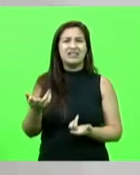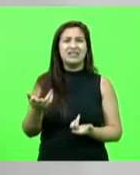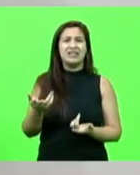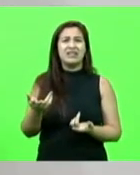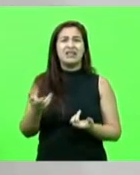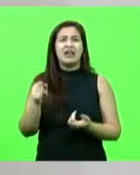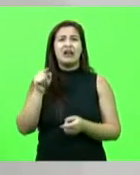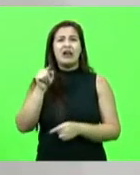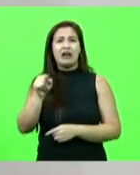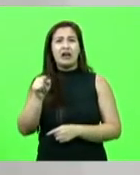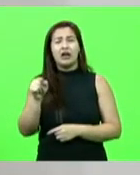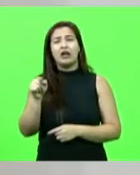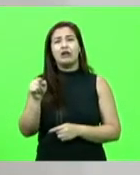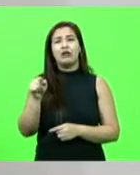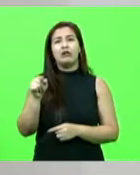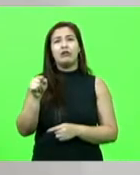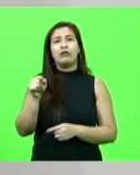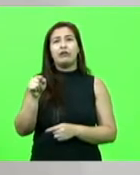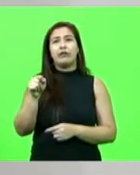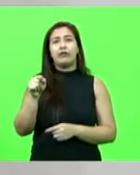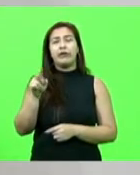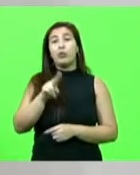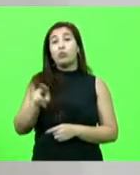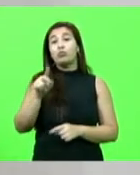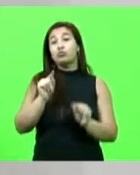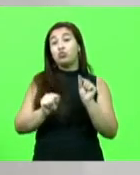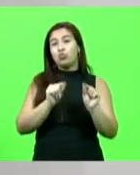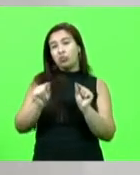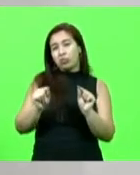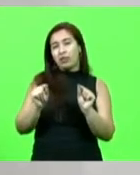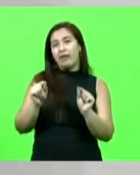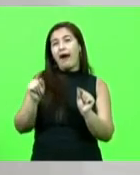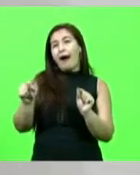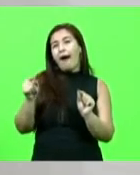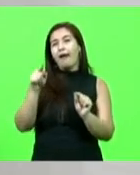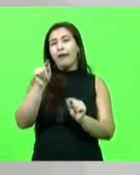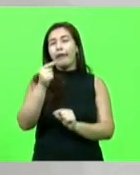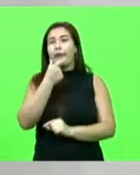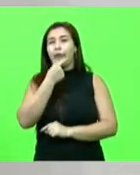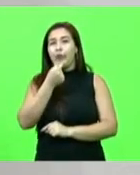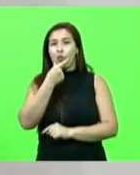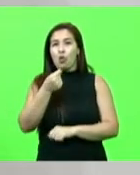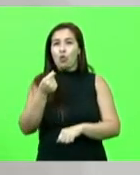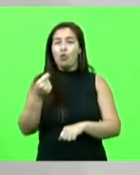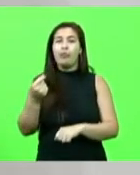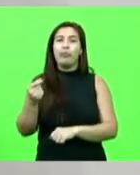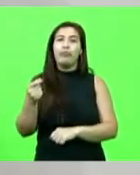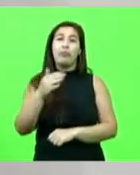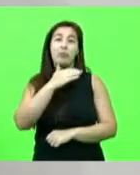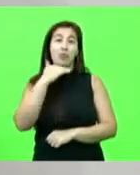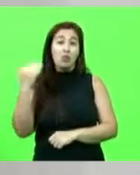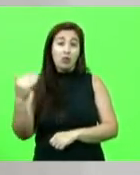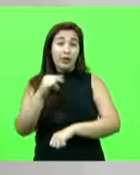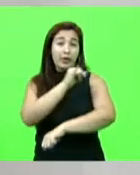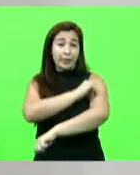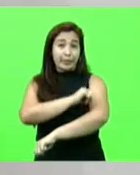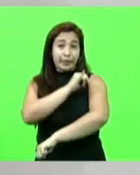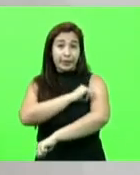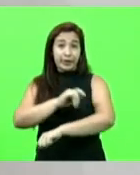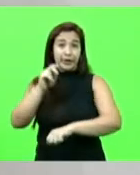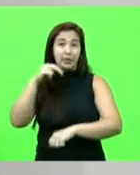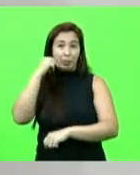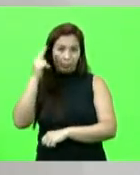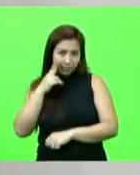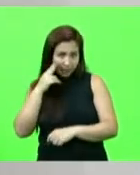de um congolês que foi assassinado no Rio de Janeiro e achou que ia resolver o problema do racismo invadindo uma igreja católica.